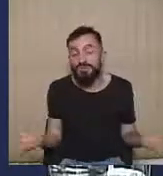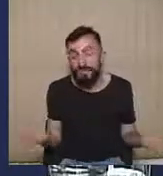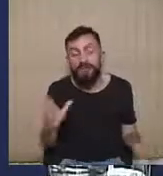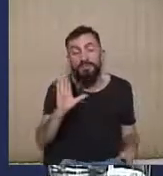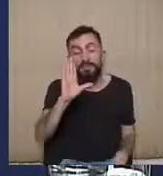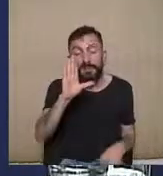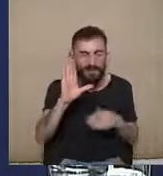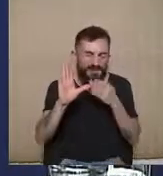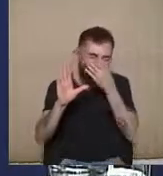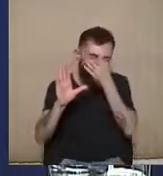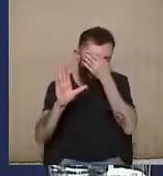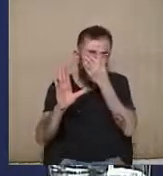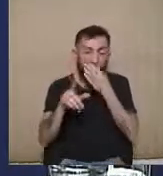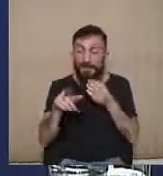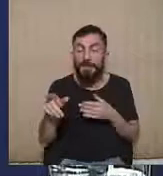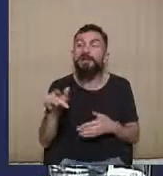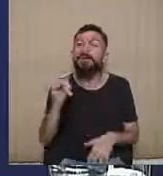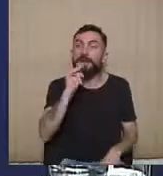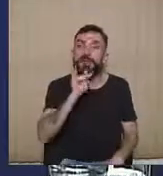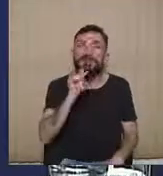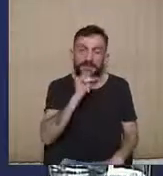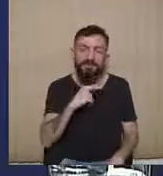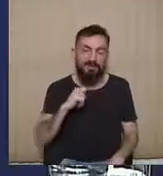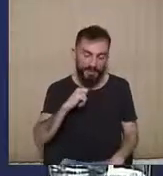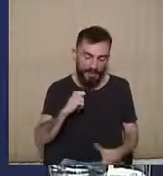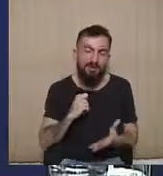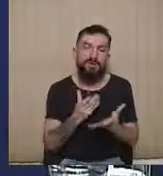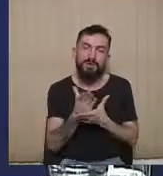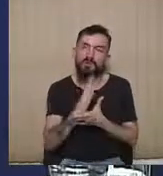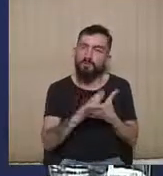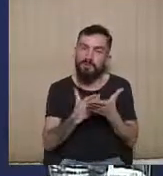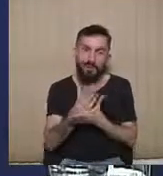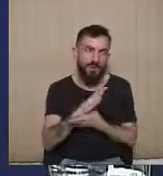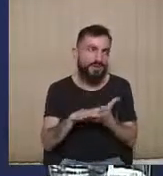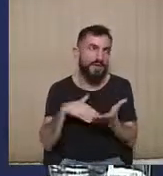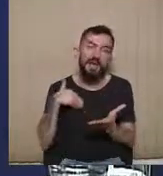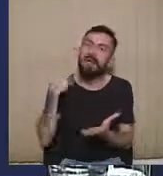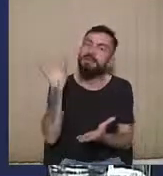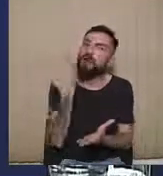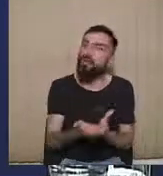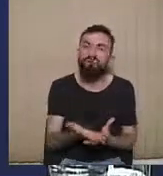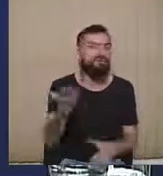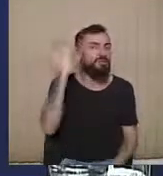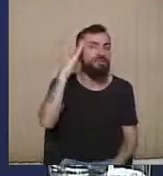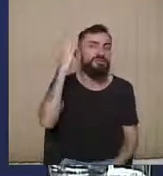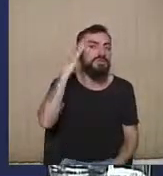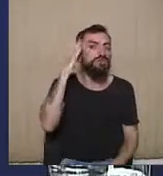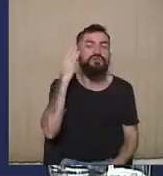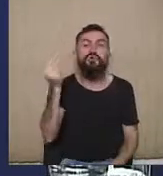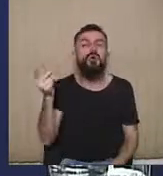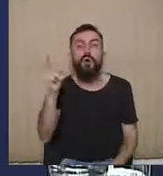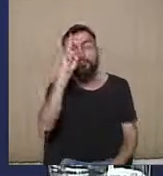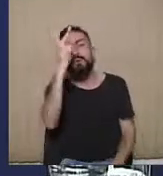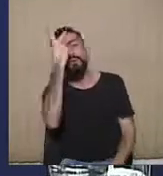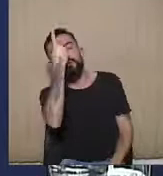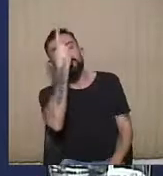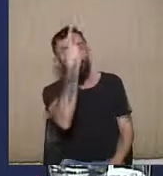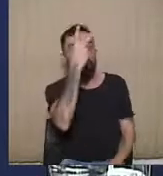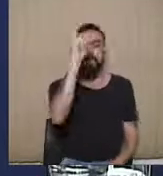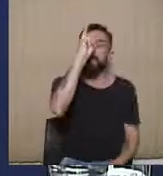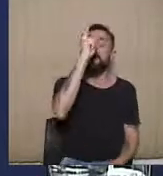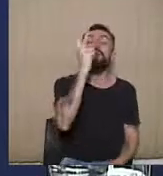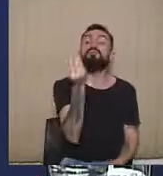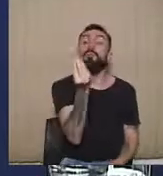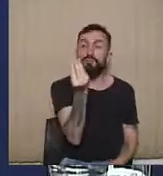uma situação que incomoda e eu nunca consegui encontrar uma racionalidade nessas viragens, porque realmente